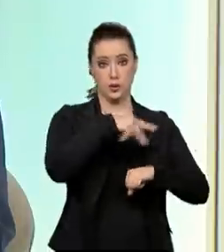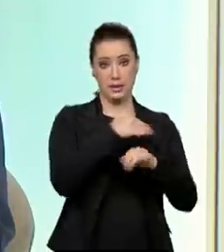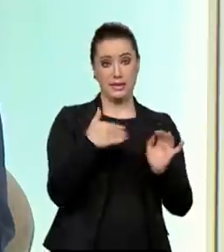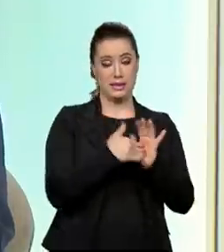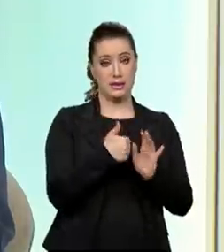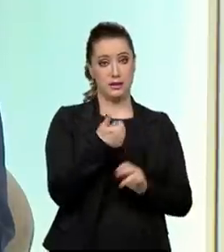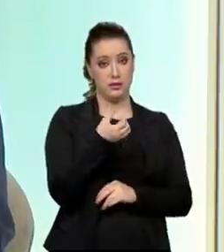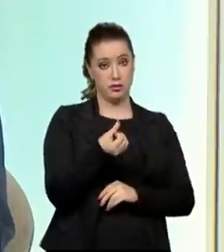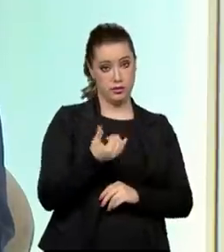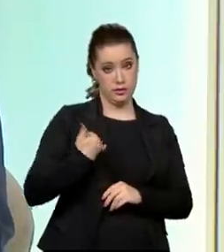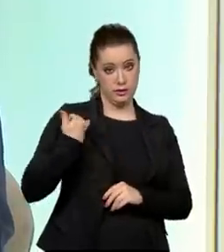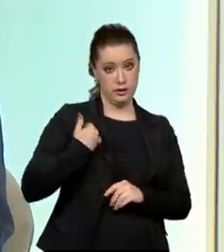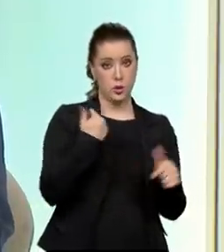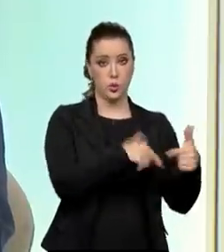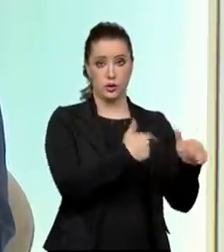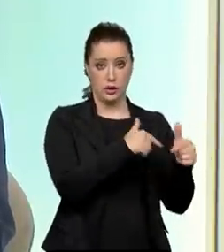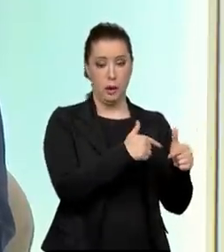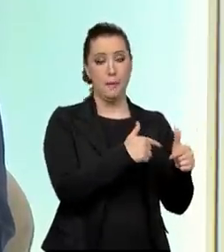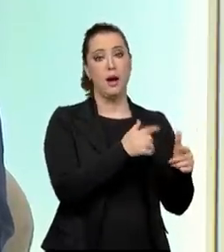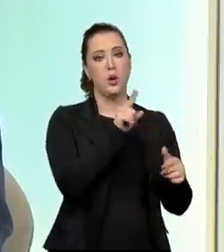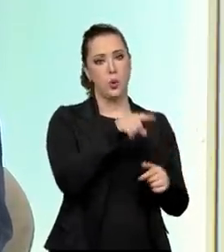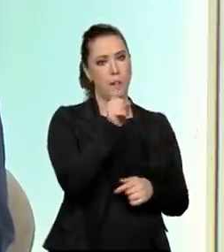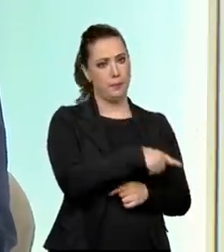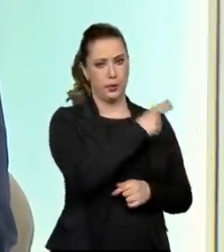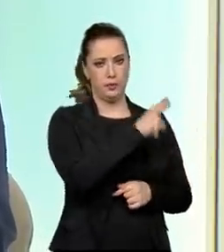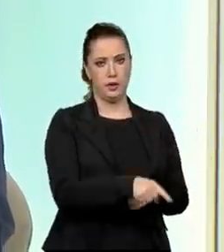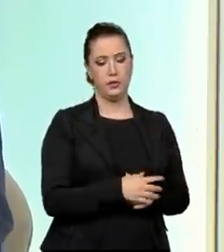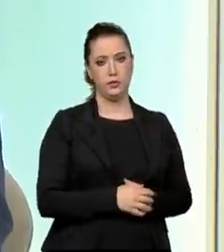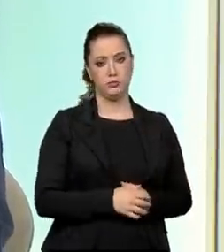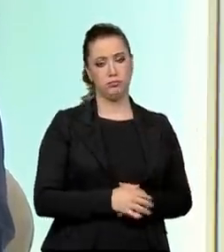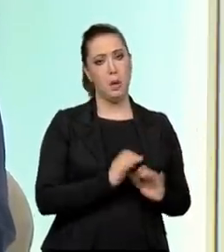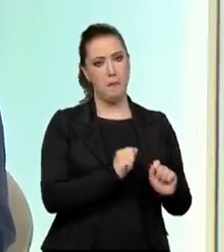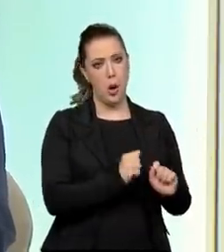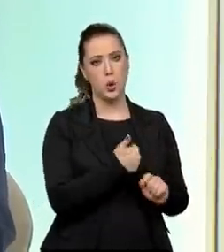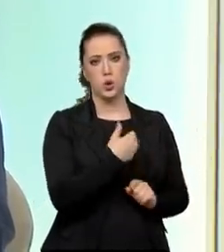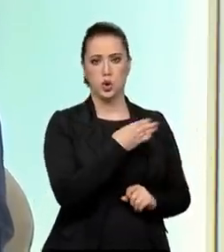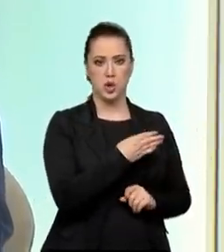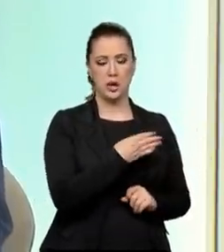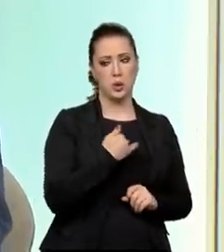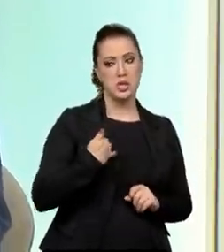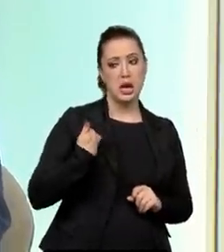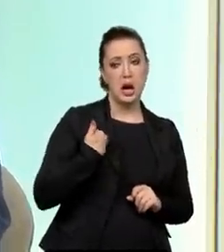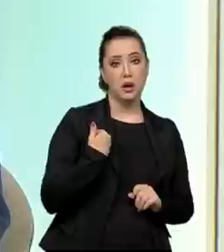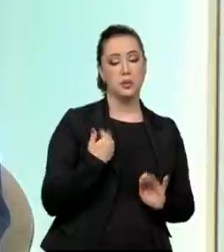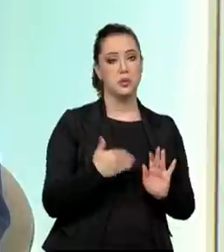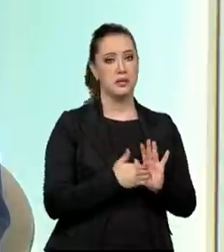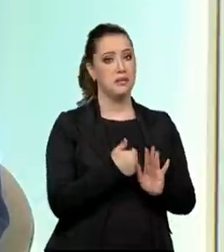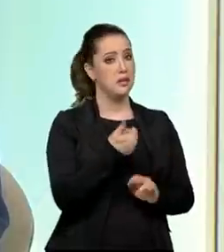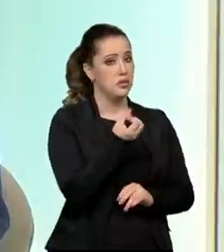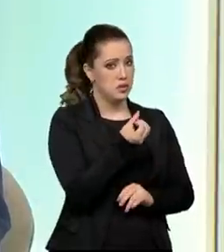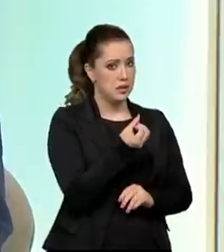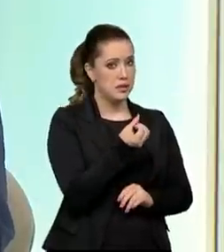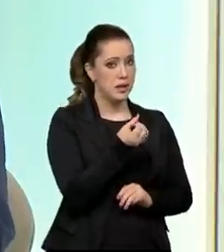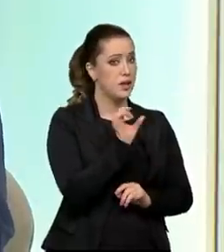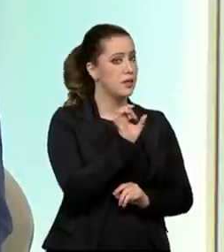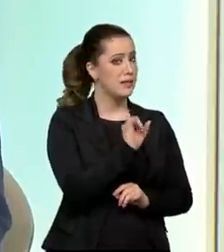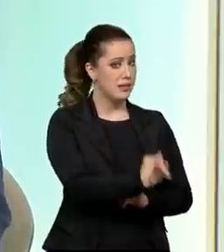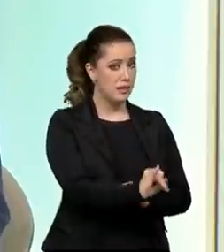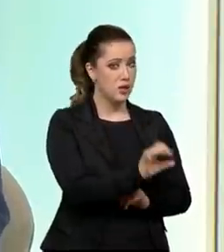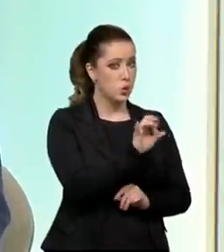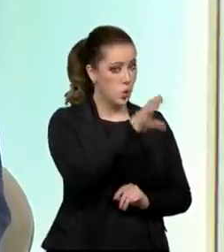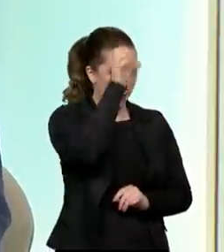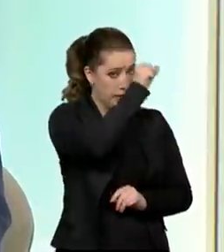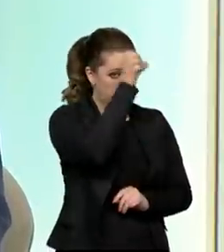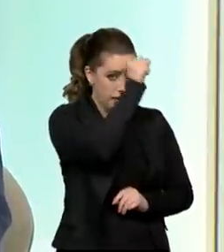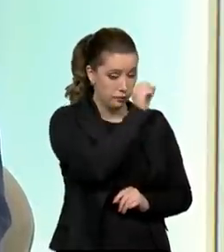trabalho infantil é proibido, a não ser, dos 14 aos 16, é permitido na condição de aprendiz. E a partir